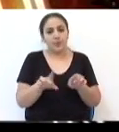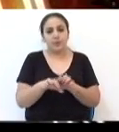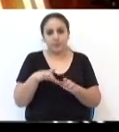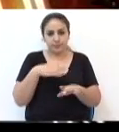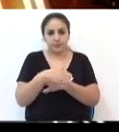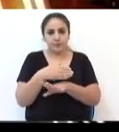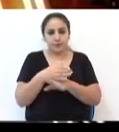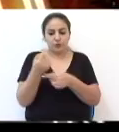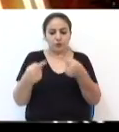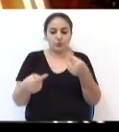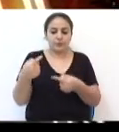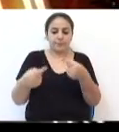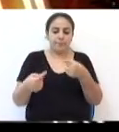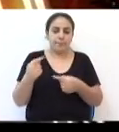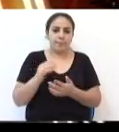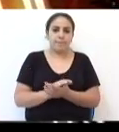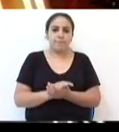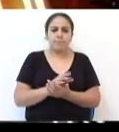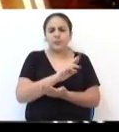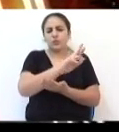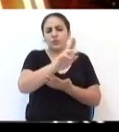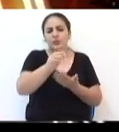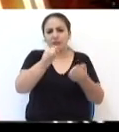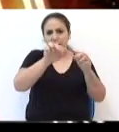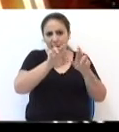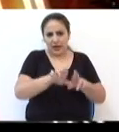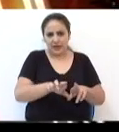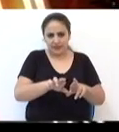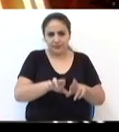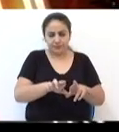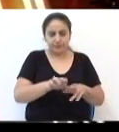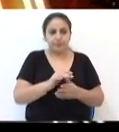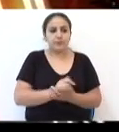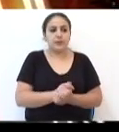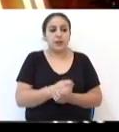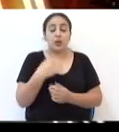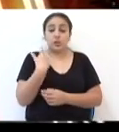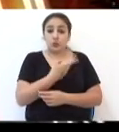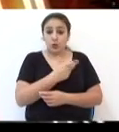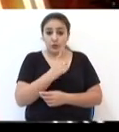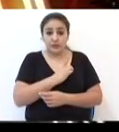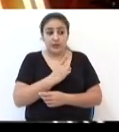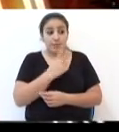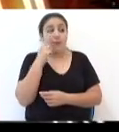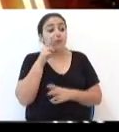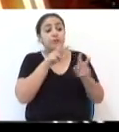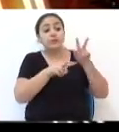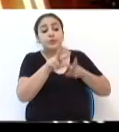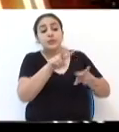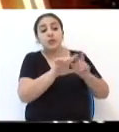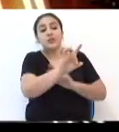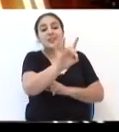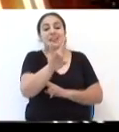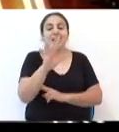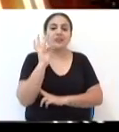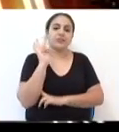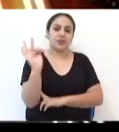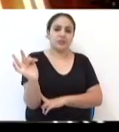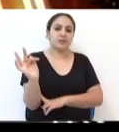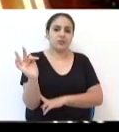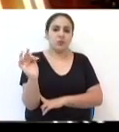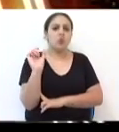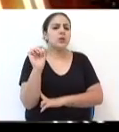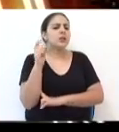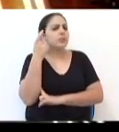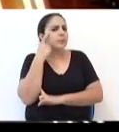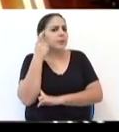dentro desses vários setores, Cláudia, a gente ter assim qual é a visão de cada federação e o